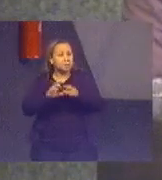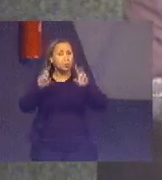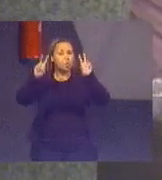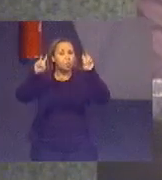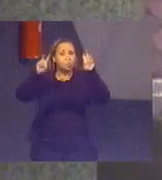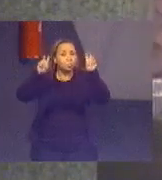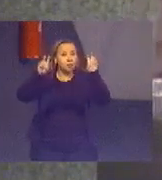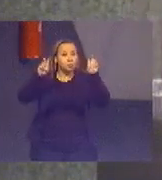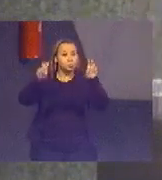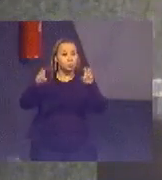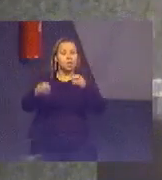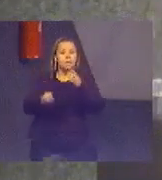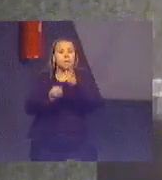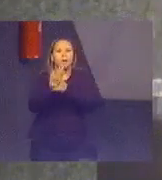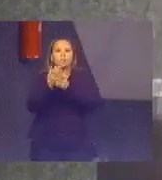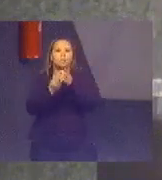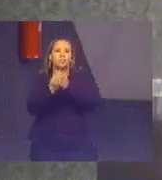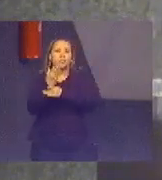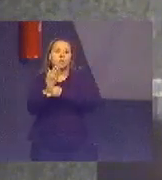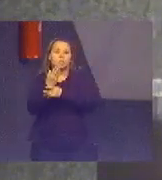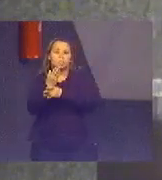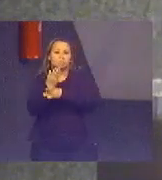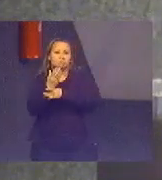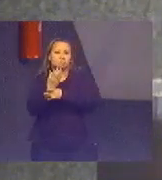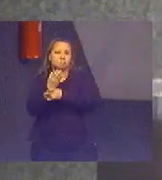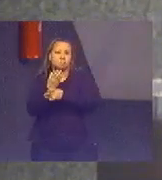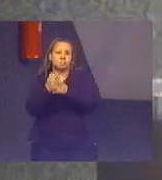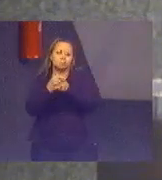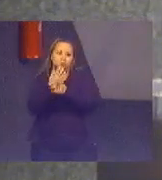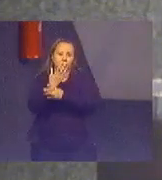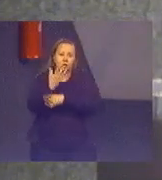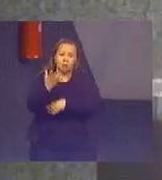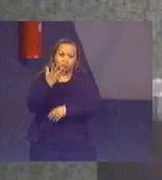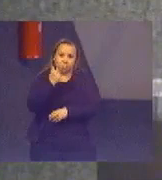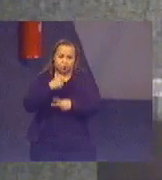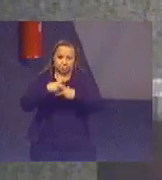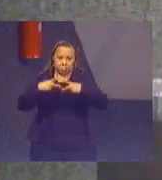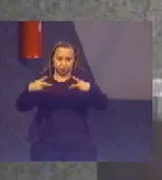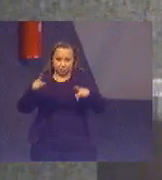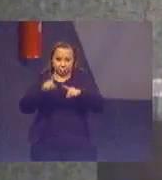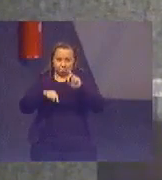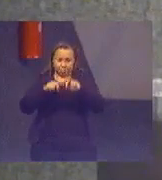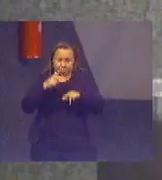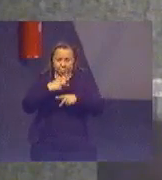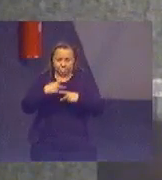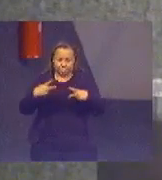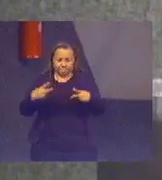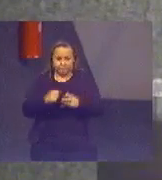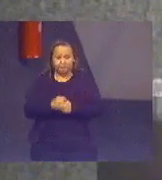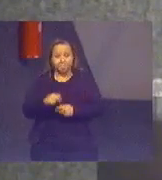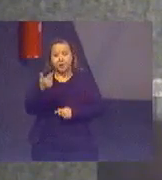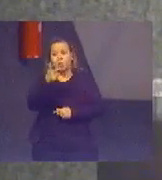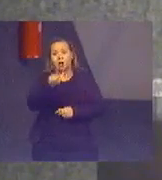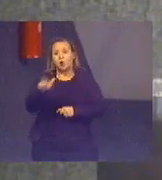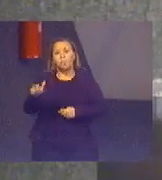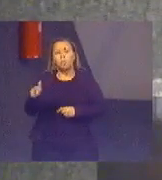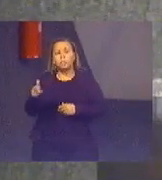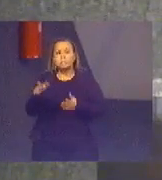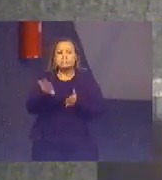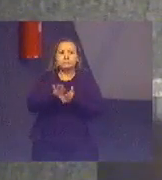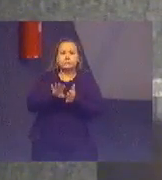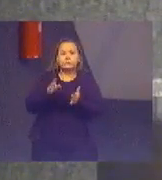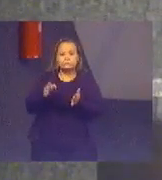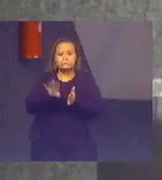Umas vão ao encontro da produção orgânica de alimentos e outros vão de encontro, chegam a chocar